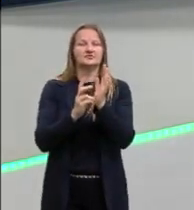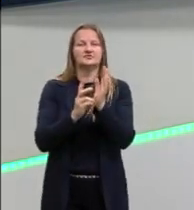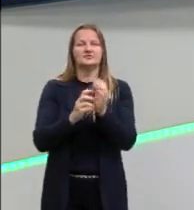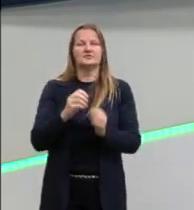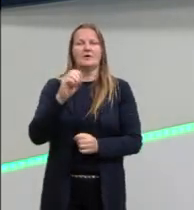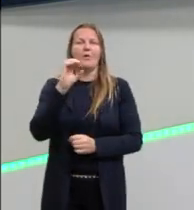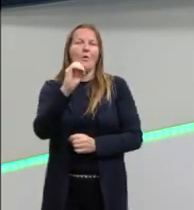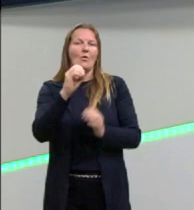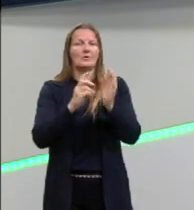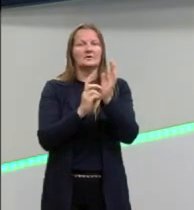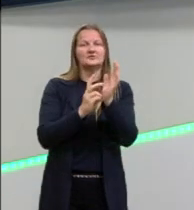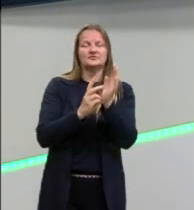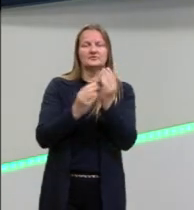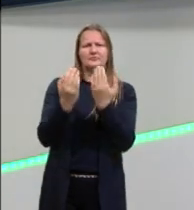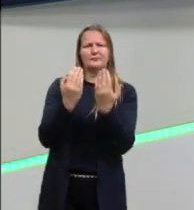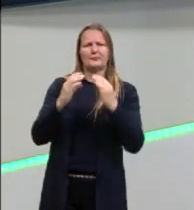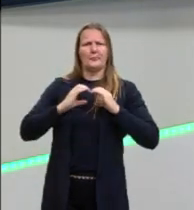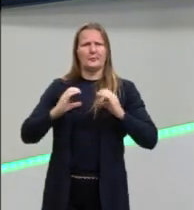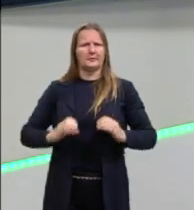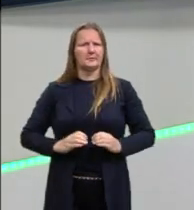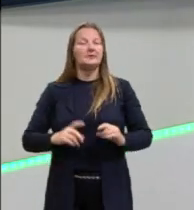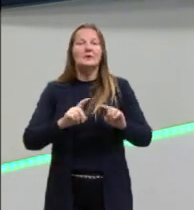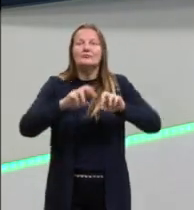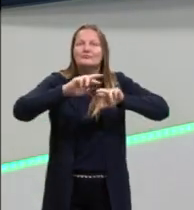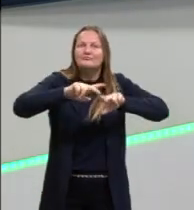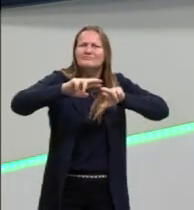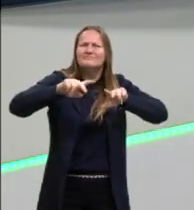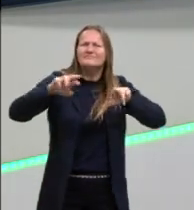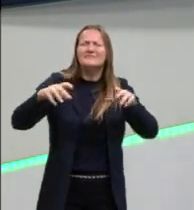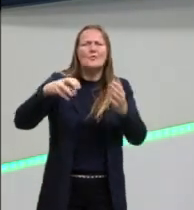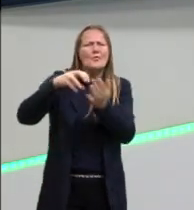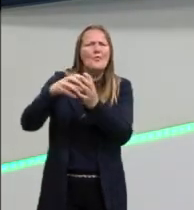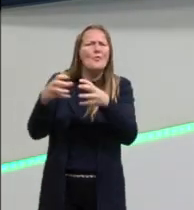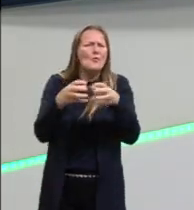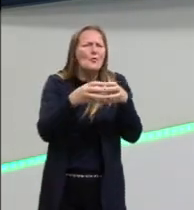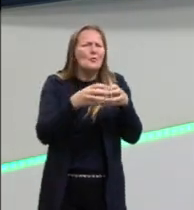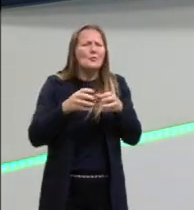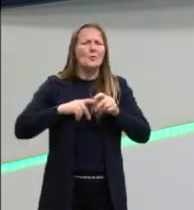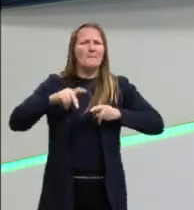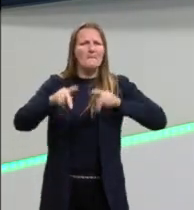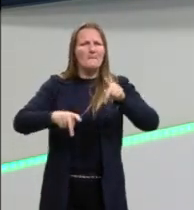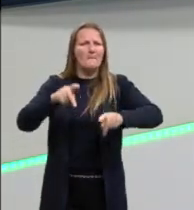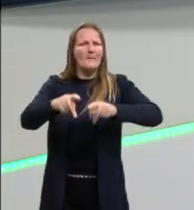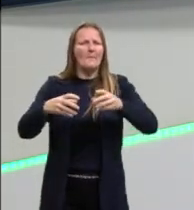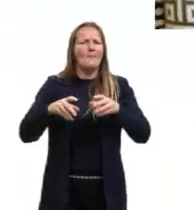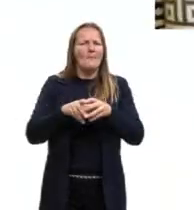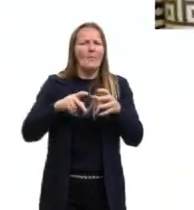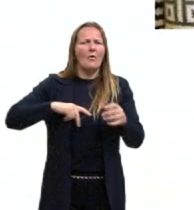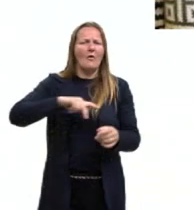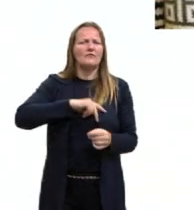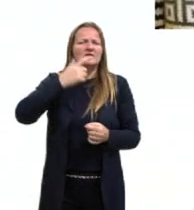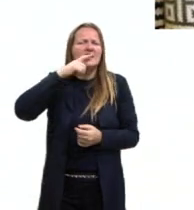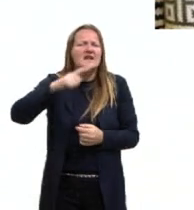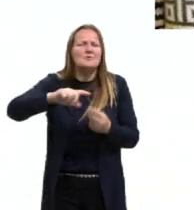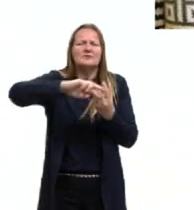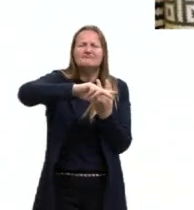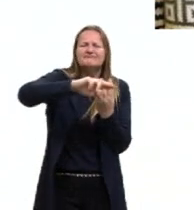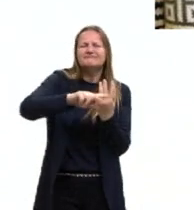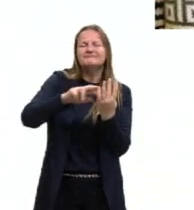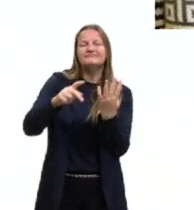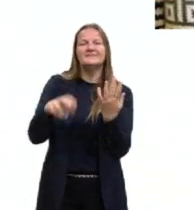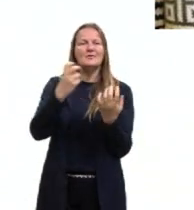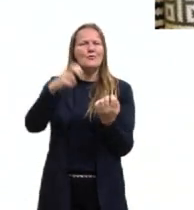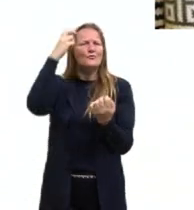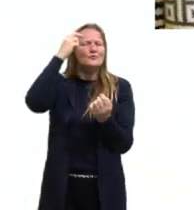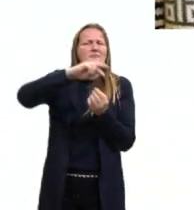indígena, ele se comporta dessa maneira. São tantas etnias, pessoal, são tantas línguas, são tantas culturas que não dá